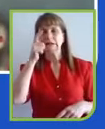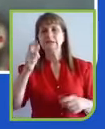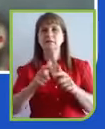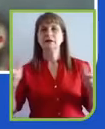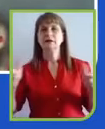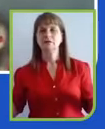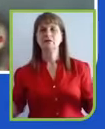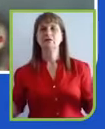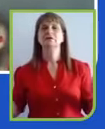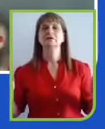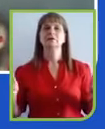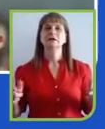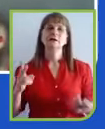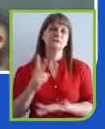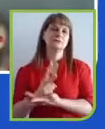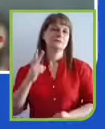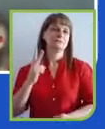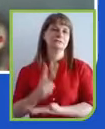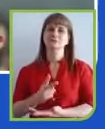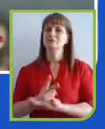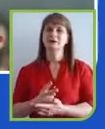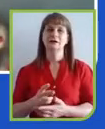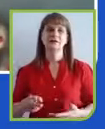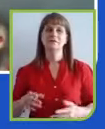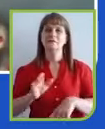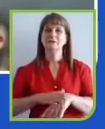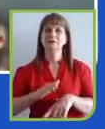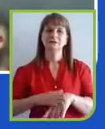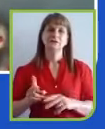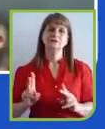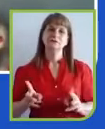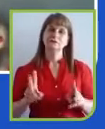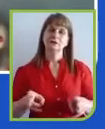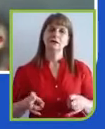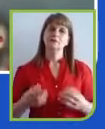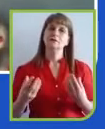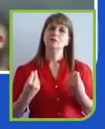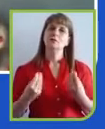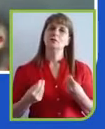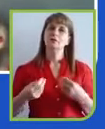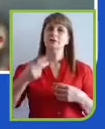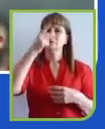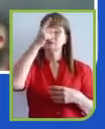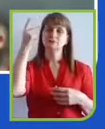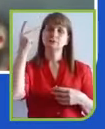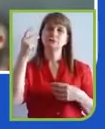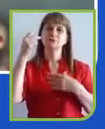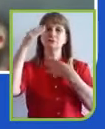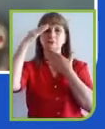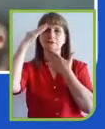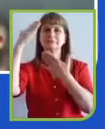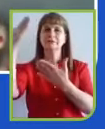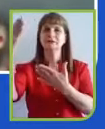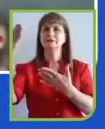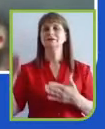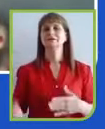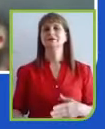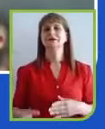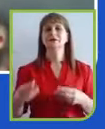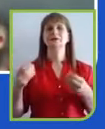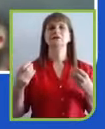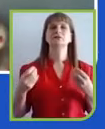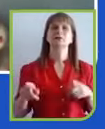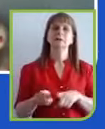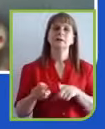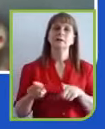aquilo que estamos fazendo. Muitos elogios à iniciativa do estudo, muitos elogios também ao Pacto